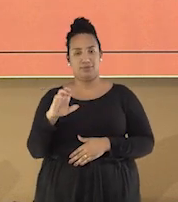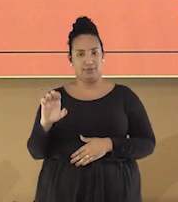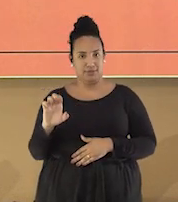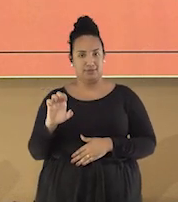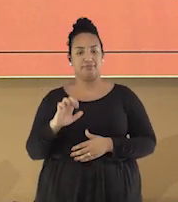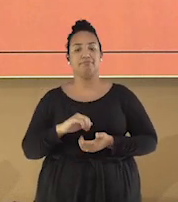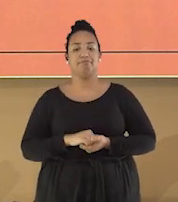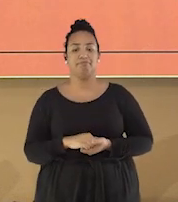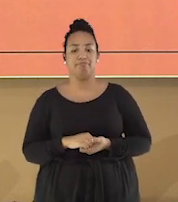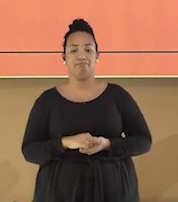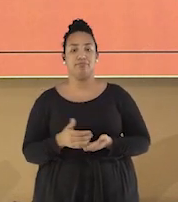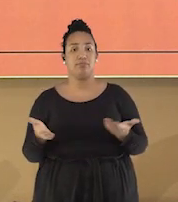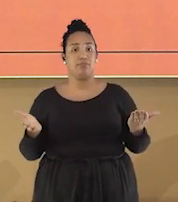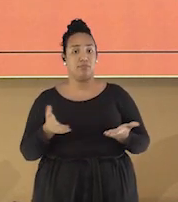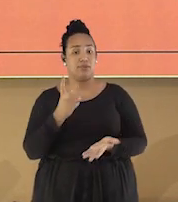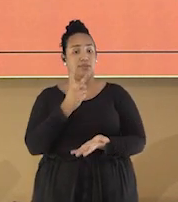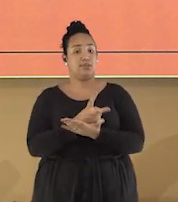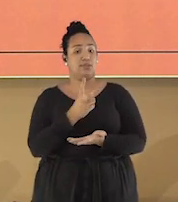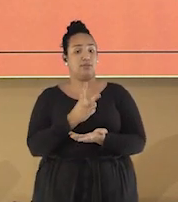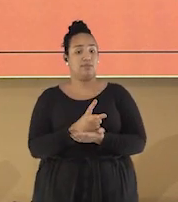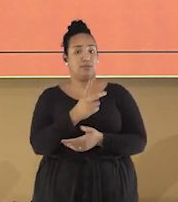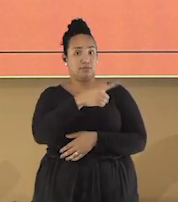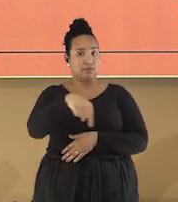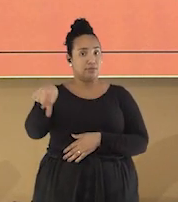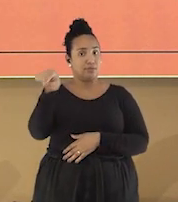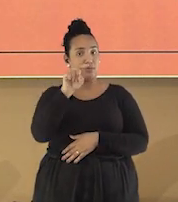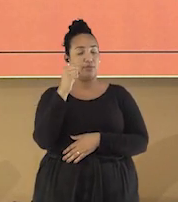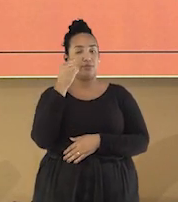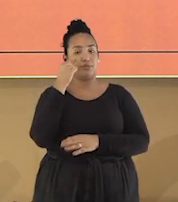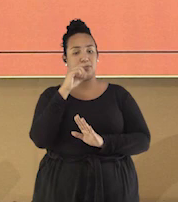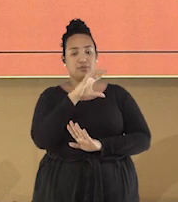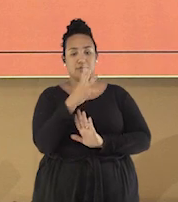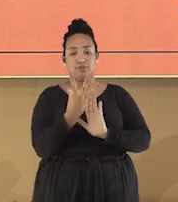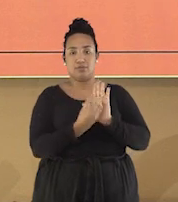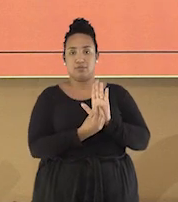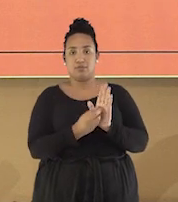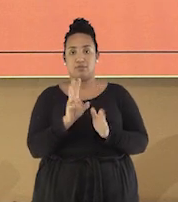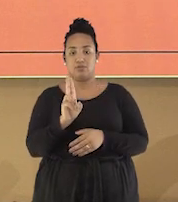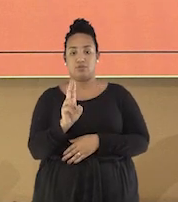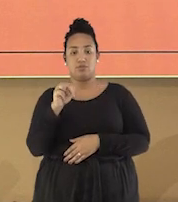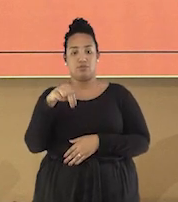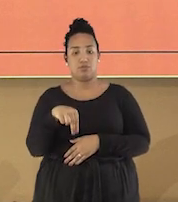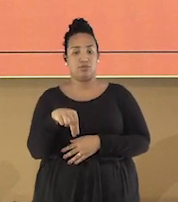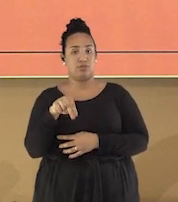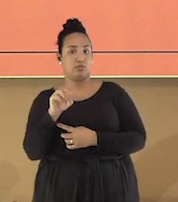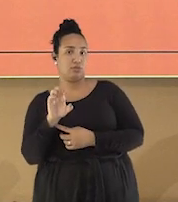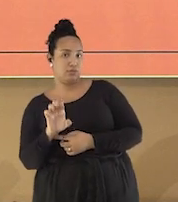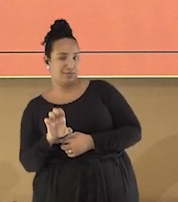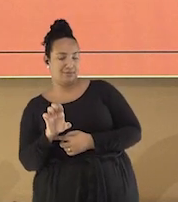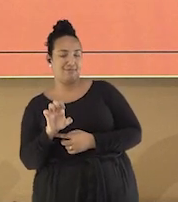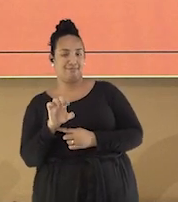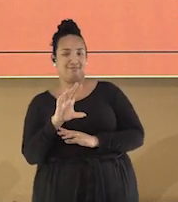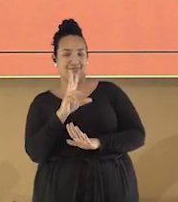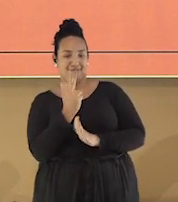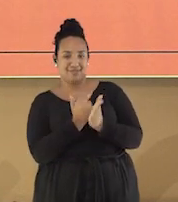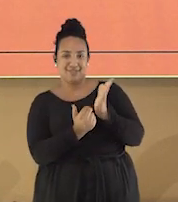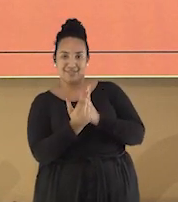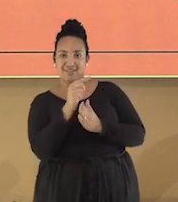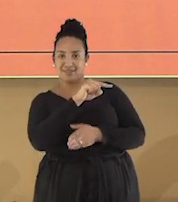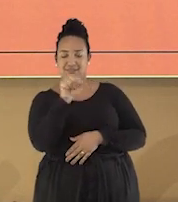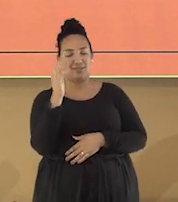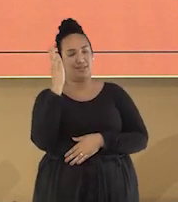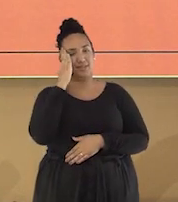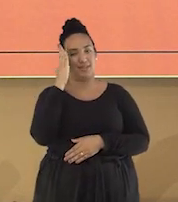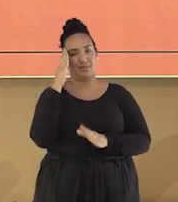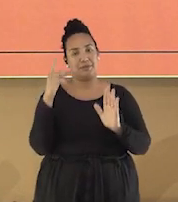Estudantes. Agora, sempre que você vê a UNE e essa sigla aqui, esse desenho, você vai saber que ele é